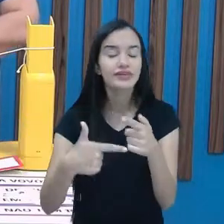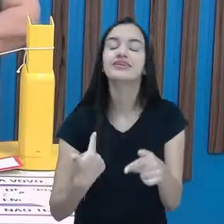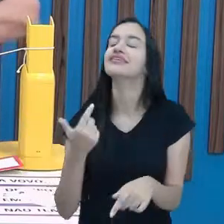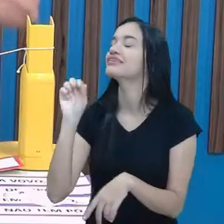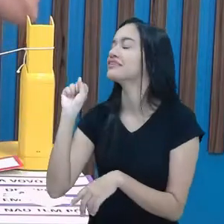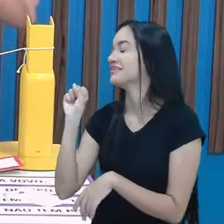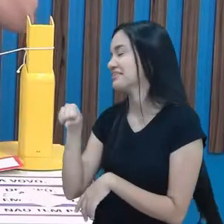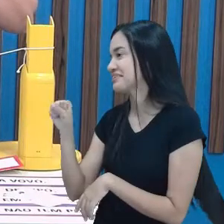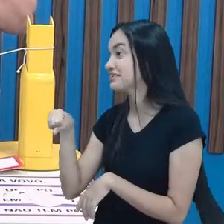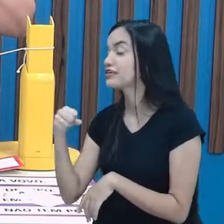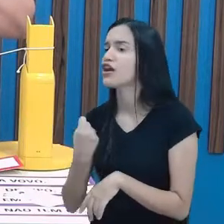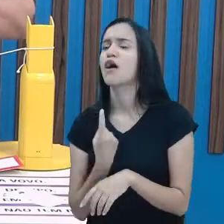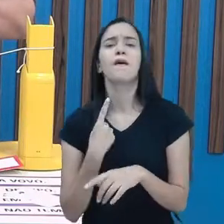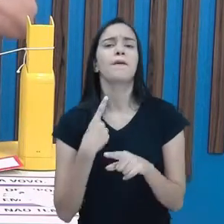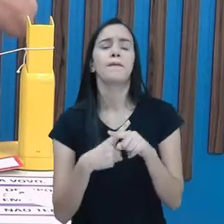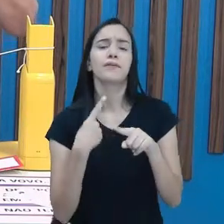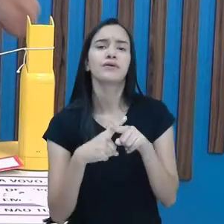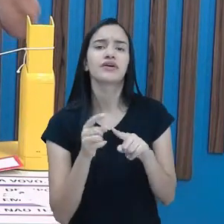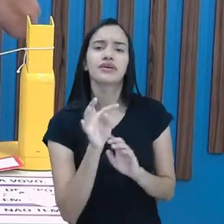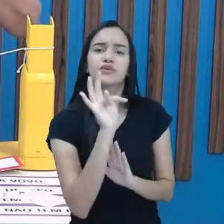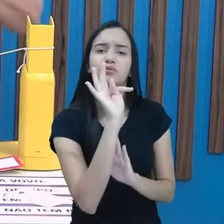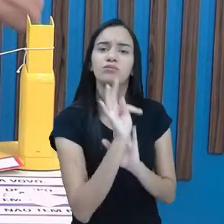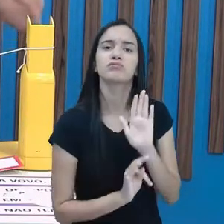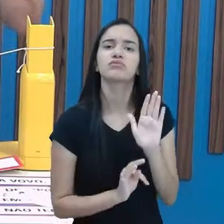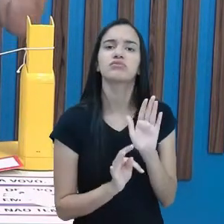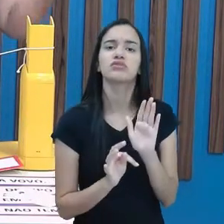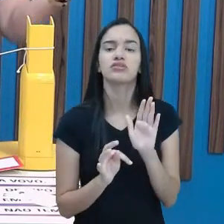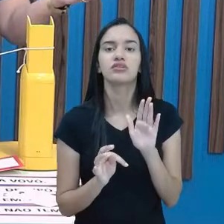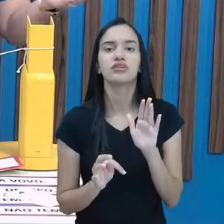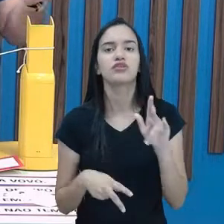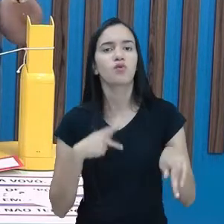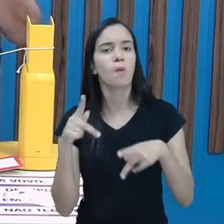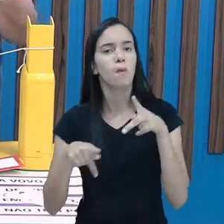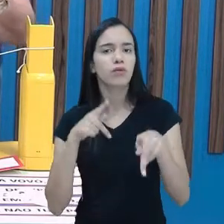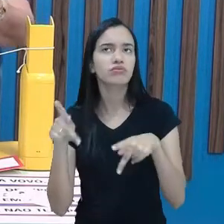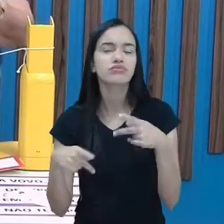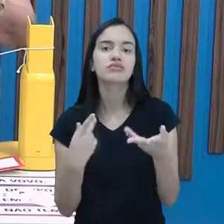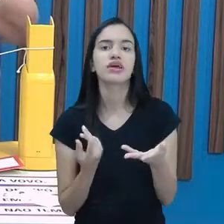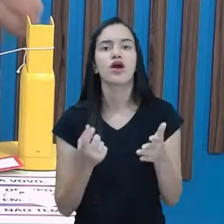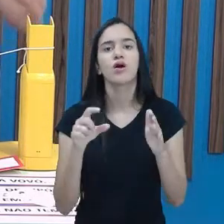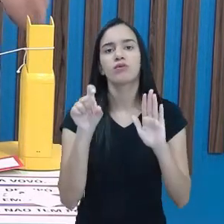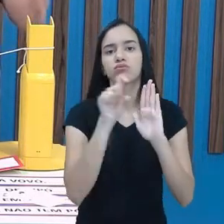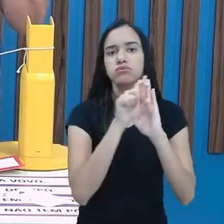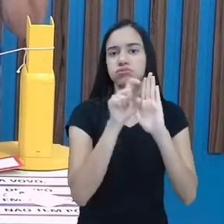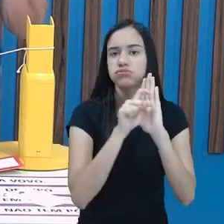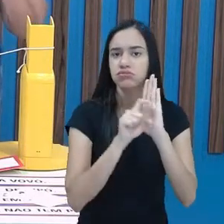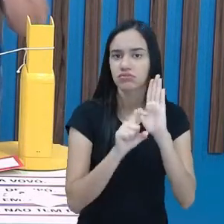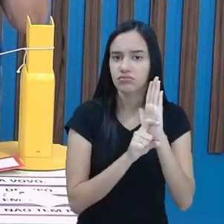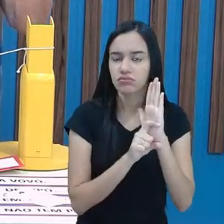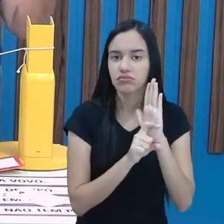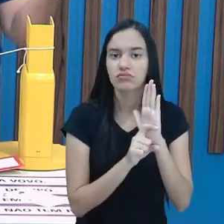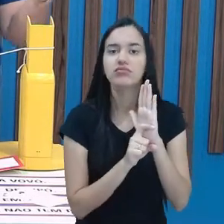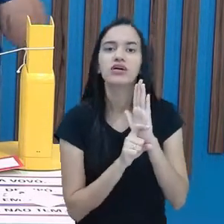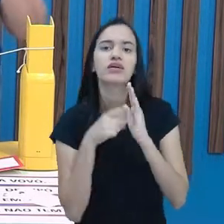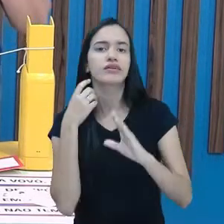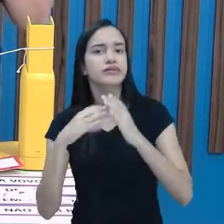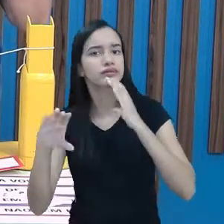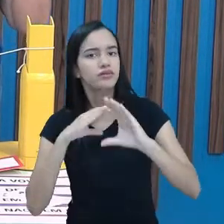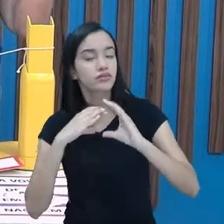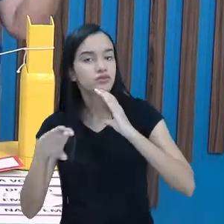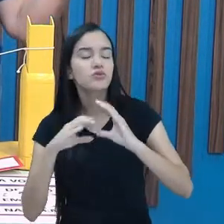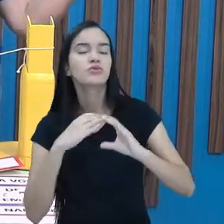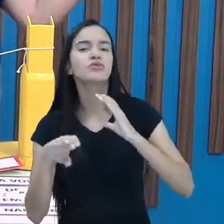professora Josi. Porque os textos populares, como quadrinhas, como canções populares,